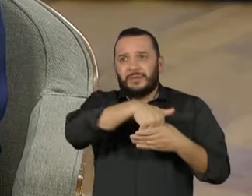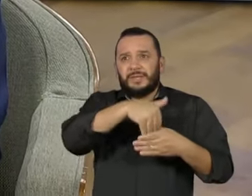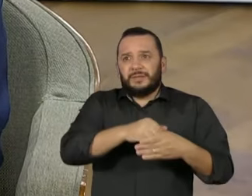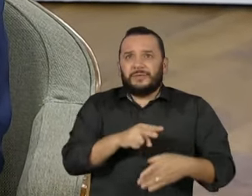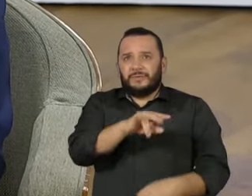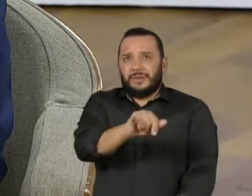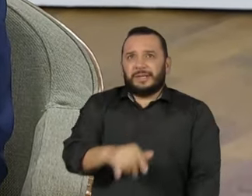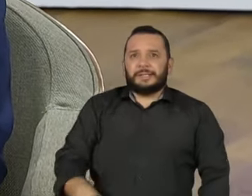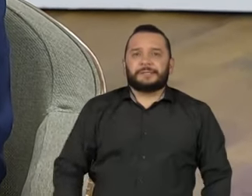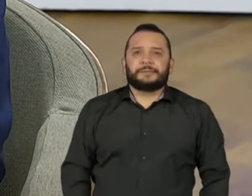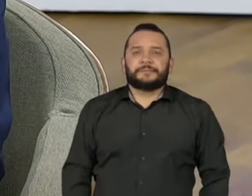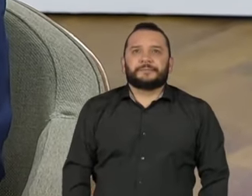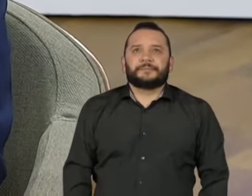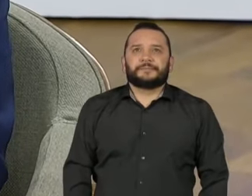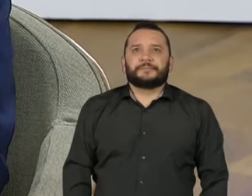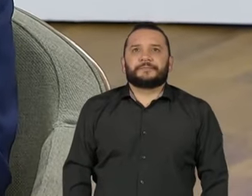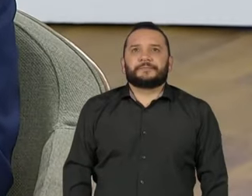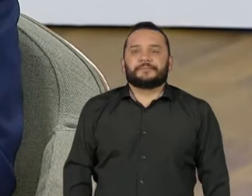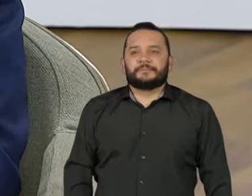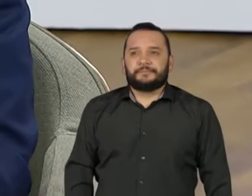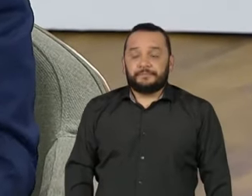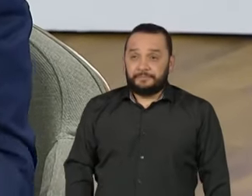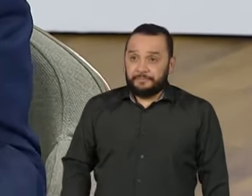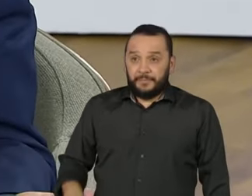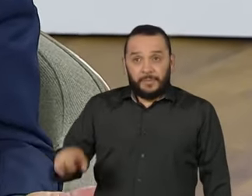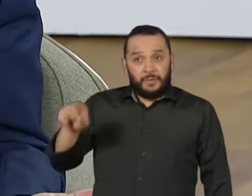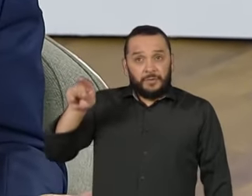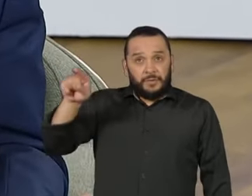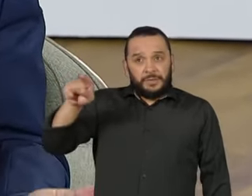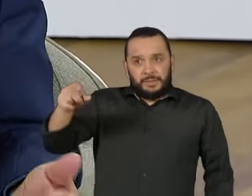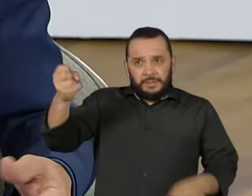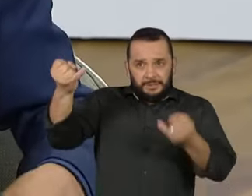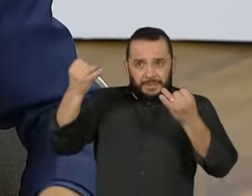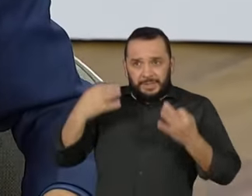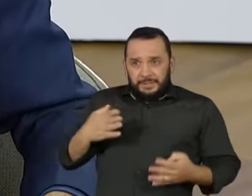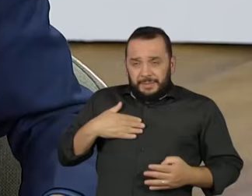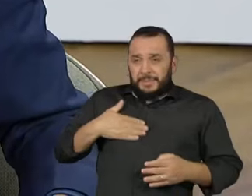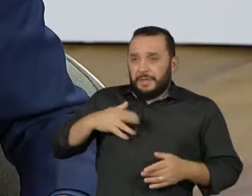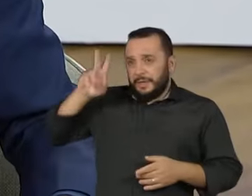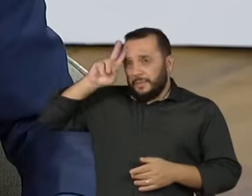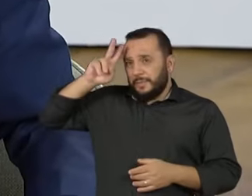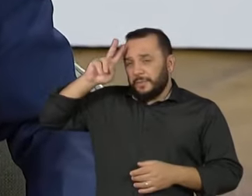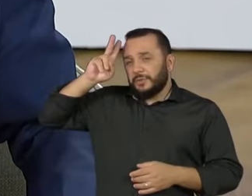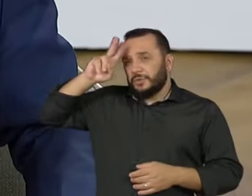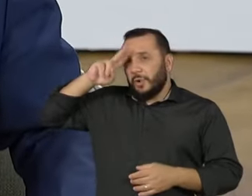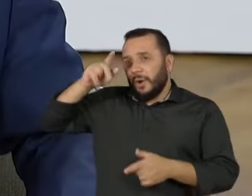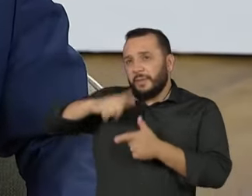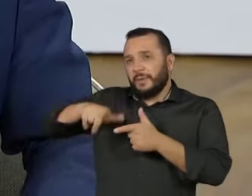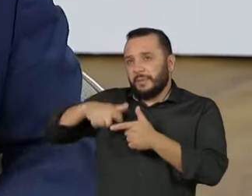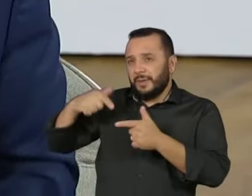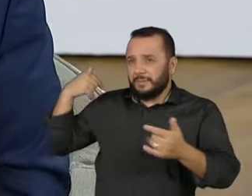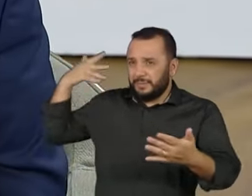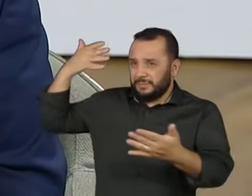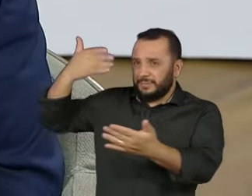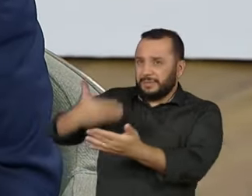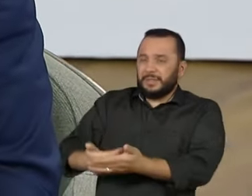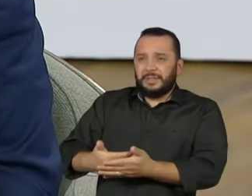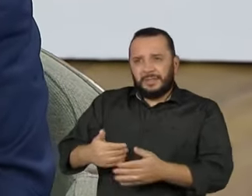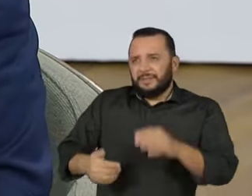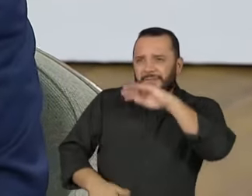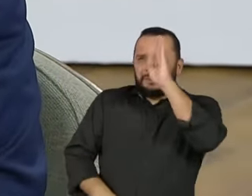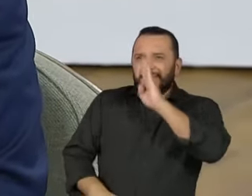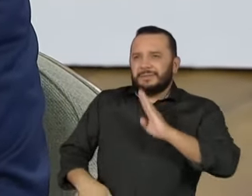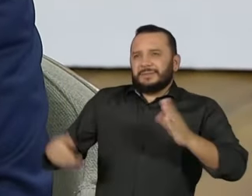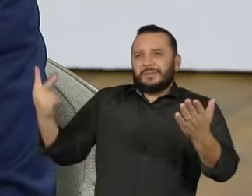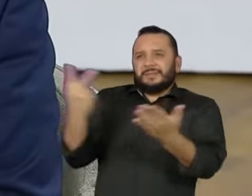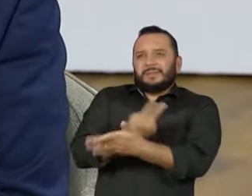Olha, você está colocando um problema histórico, quer dizer, o Brasil não é só na escolha de presidente,